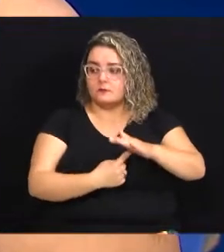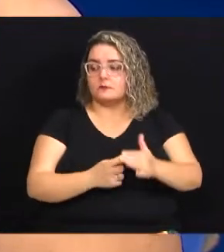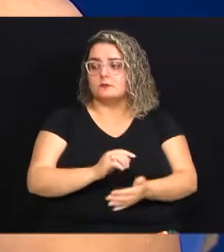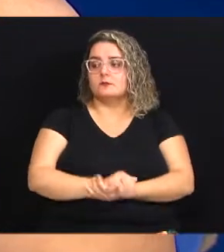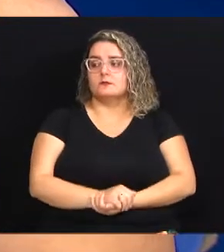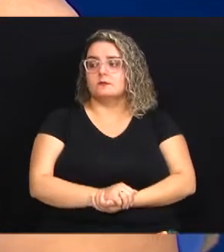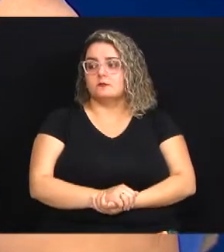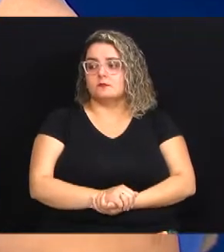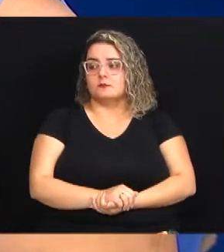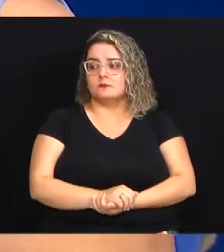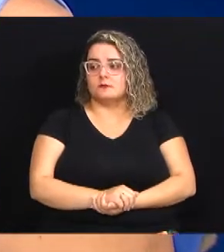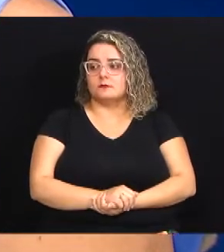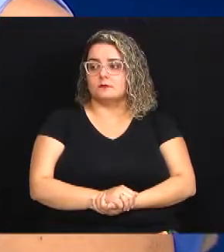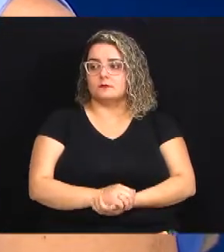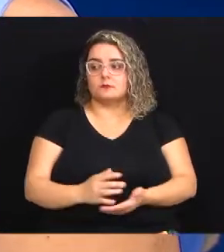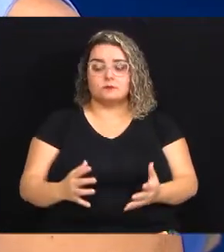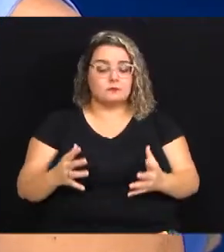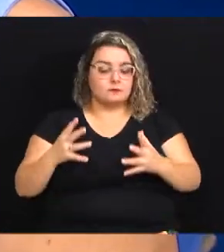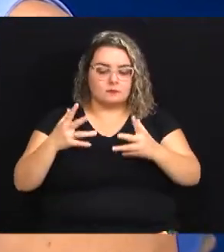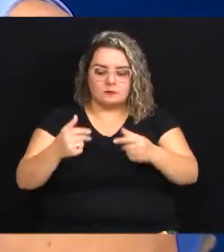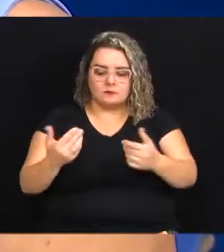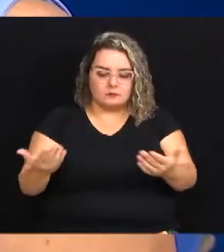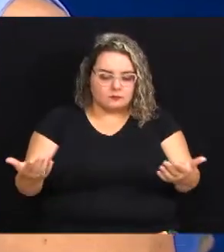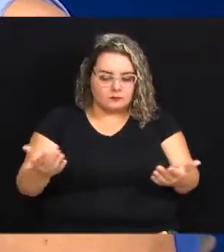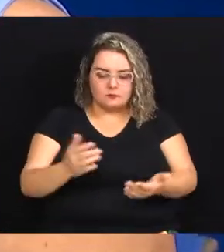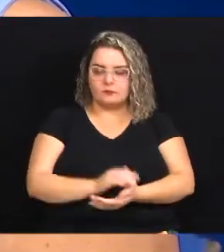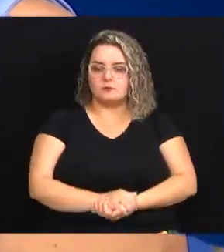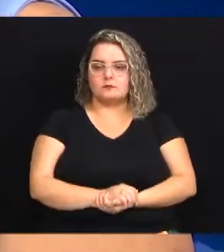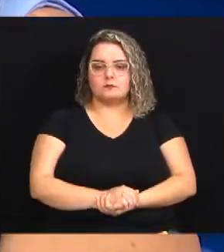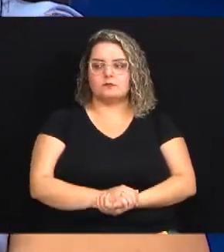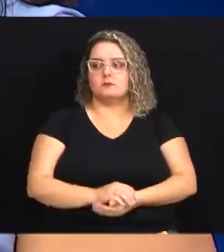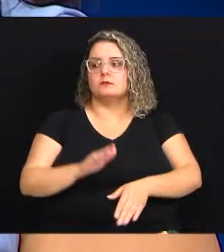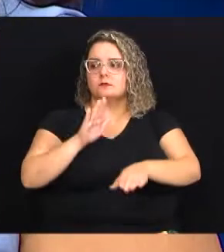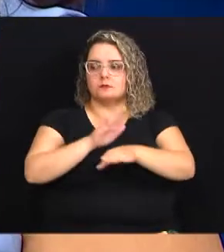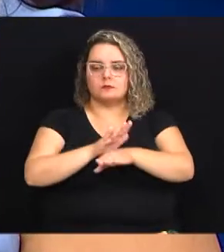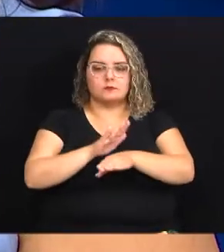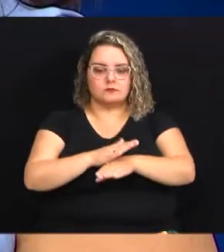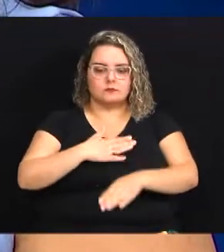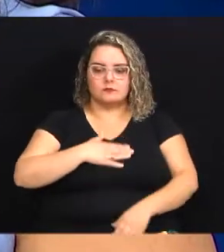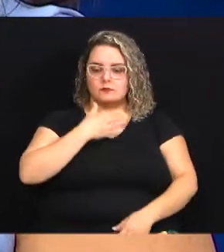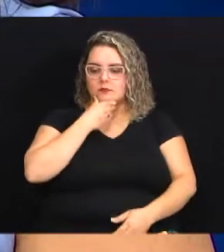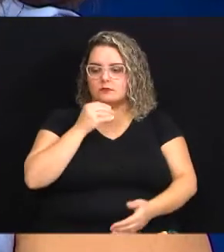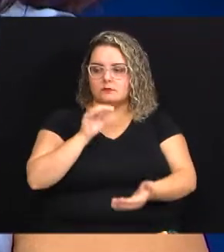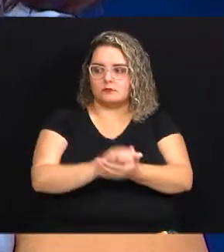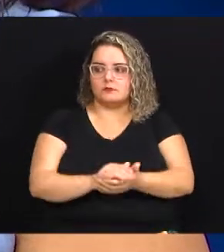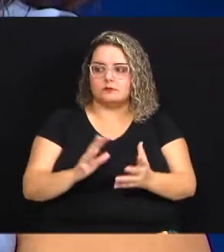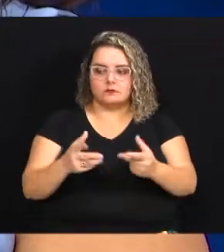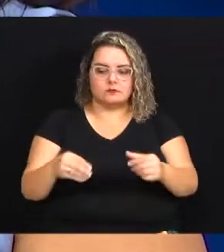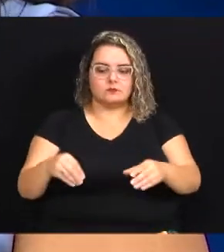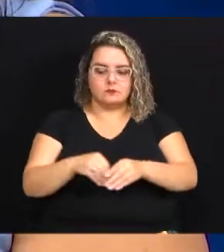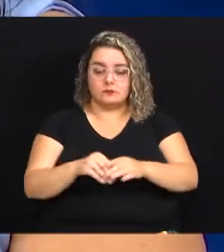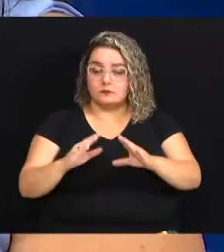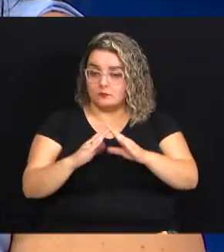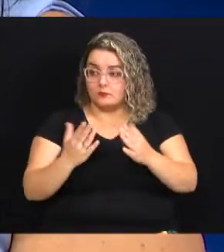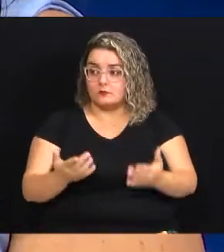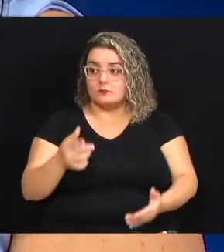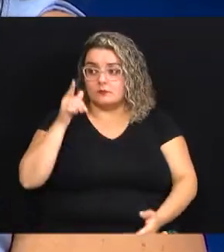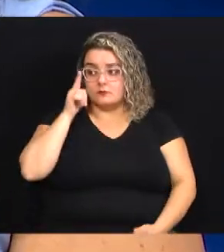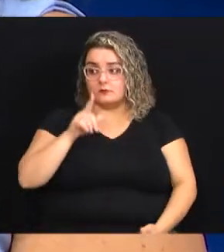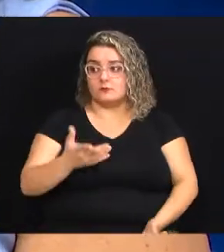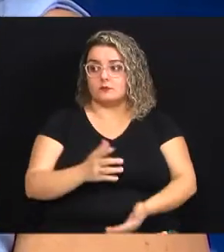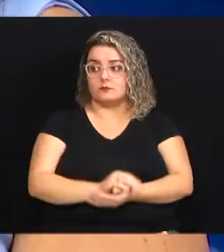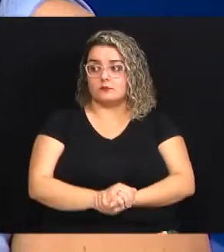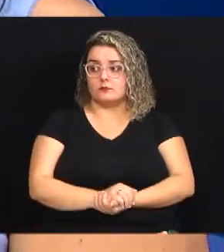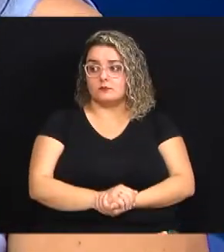pois é nossa foi tudo assim ajudar meu marido né com tudo em casa a gente até